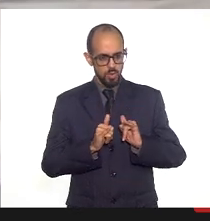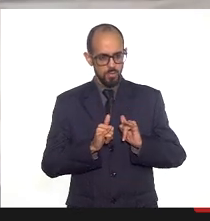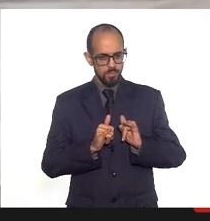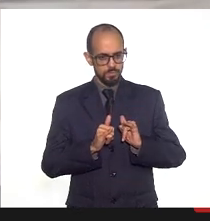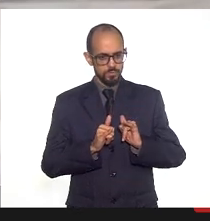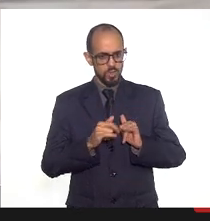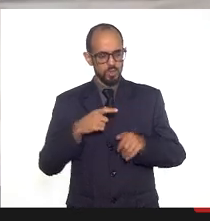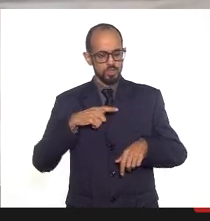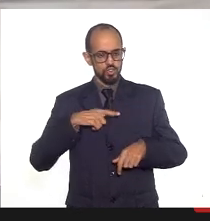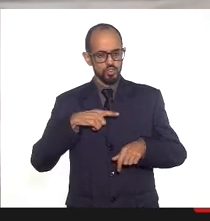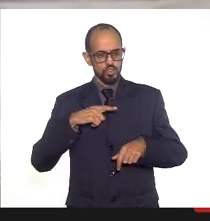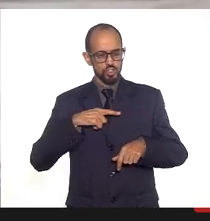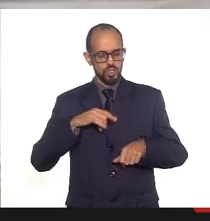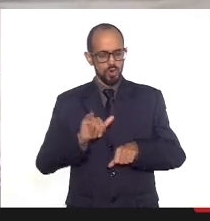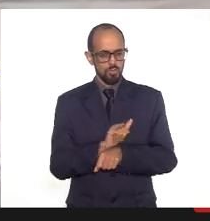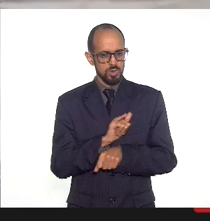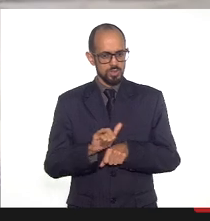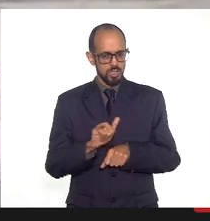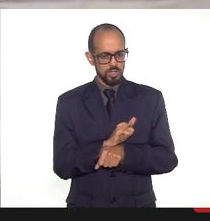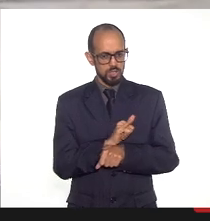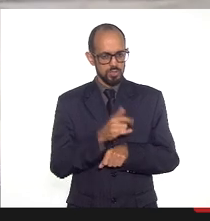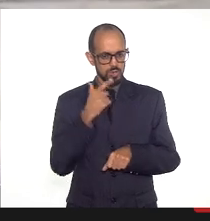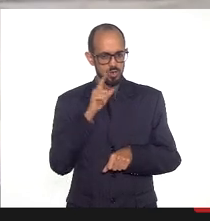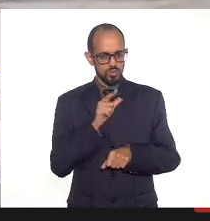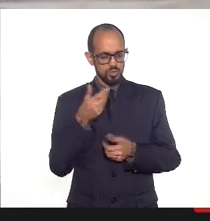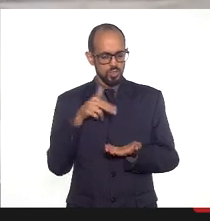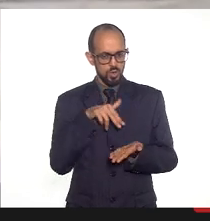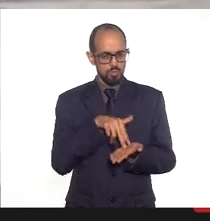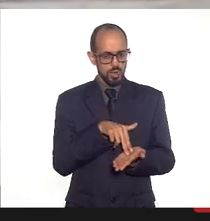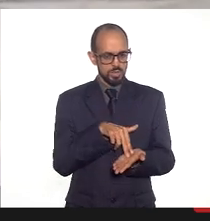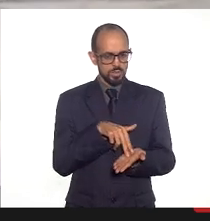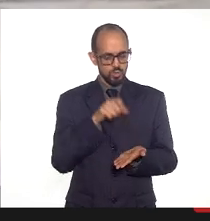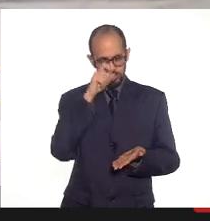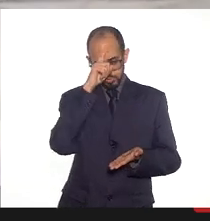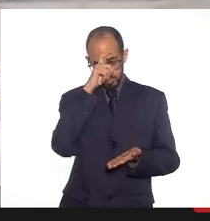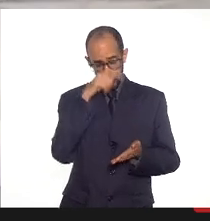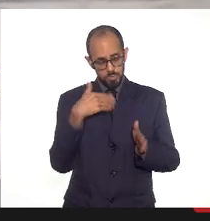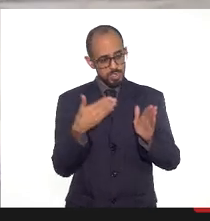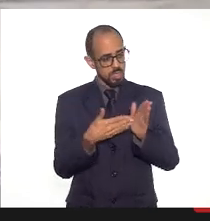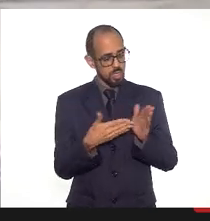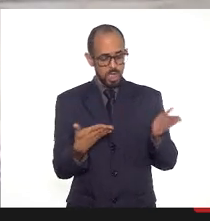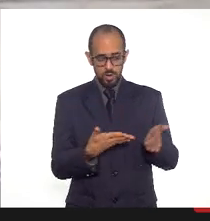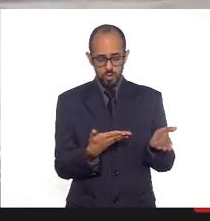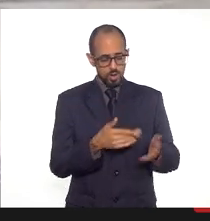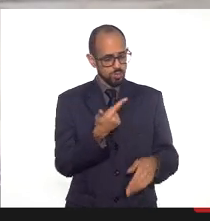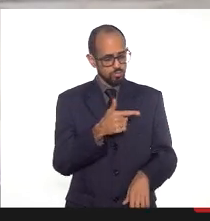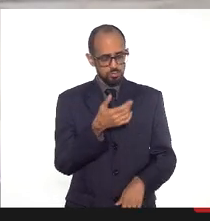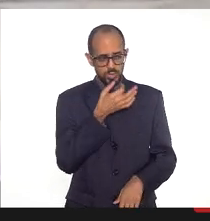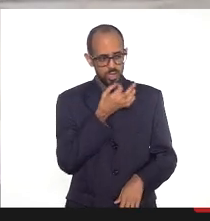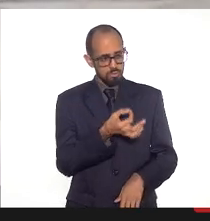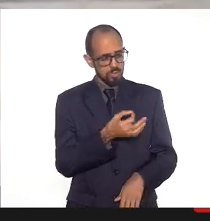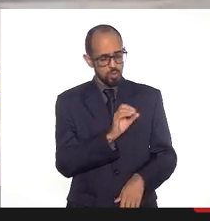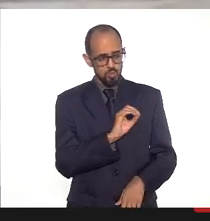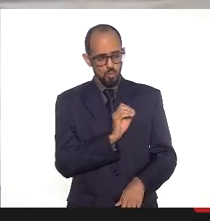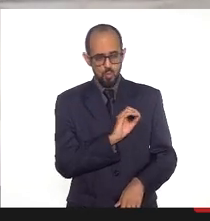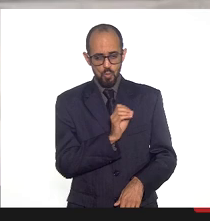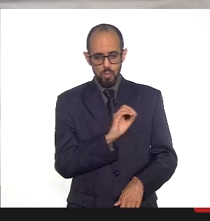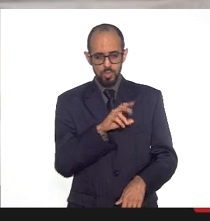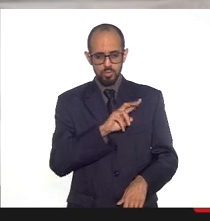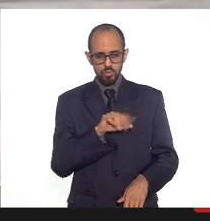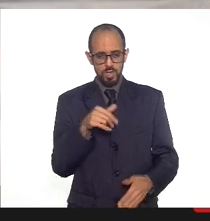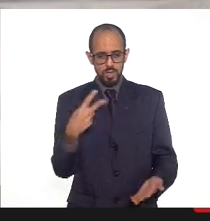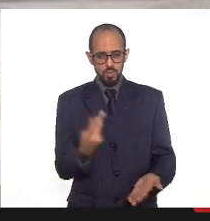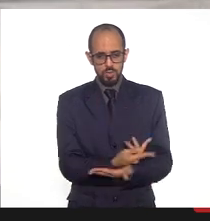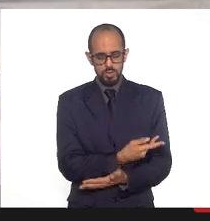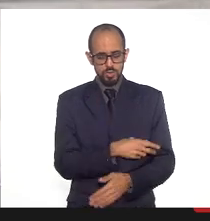desmobilização da ocupação do hospital, e até agora a gente não tem notícia do que efetivamente vai acontecer